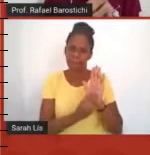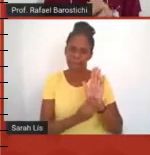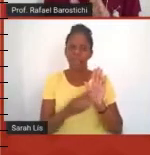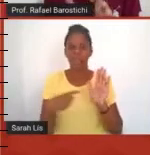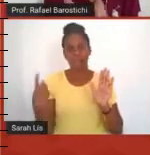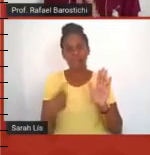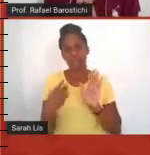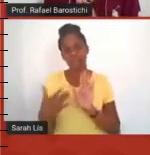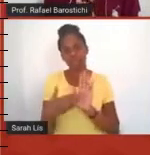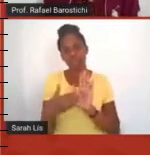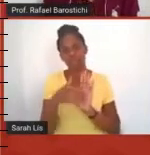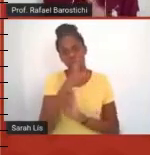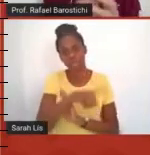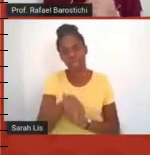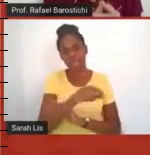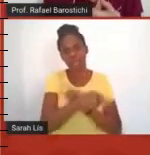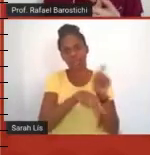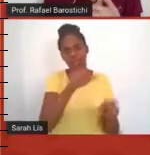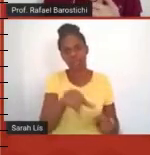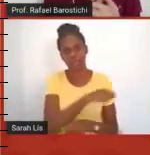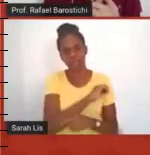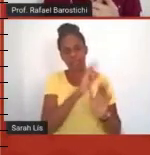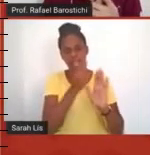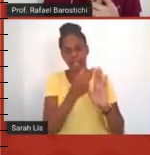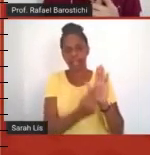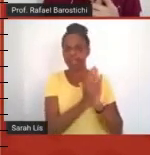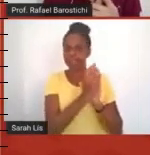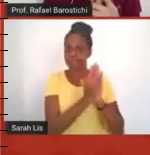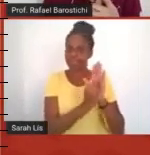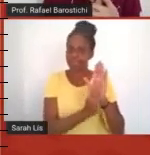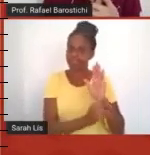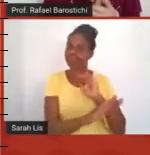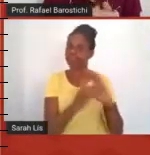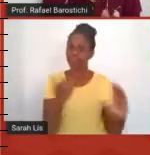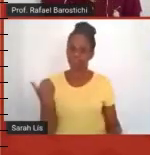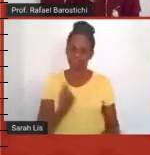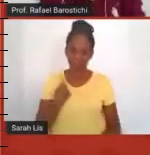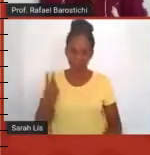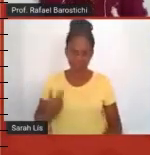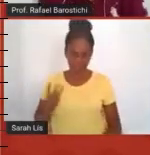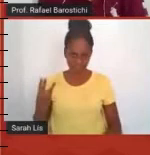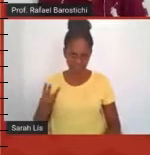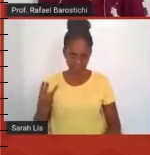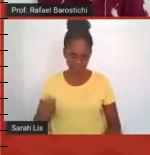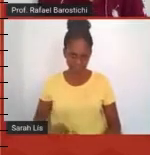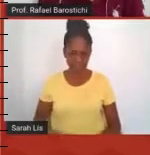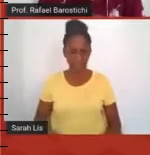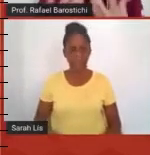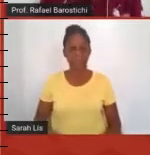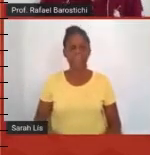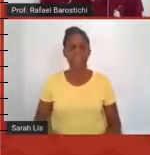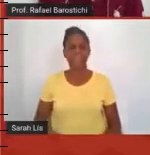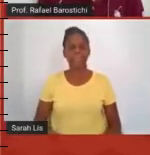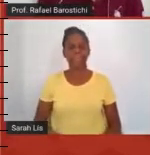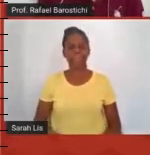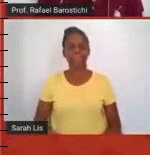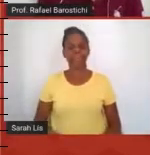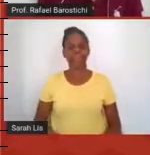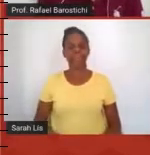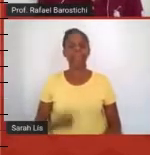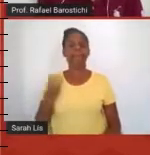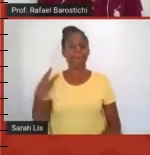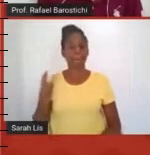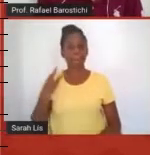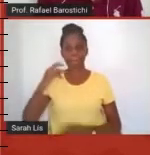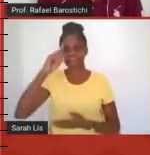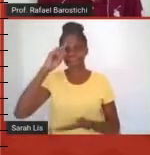esses registros semanais e enviassem para a gente. E aí a gente, né, decidiu que